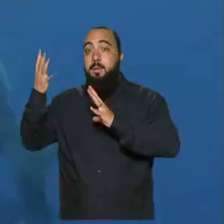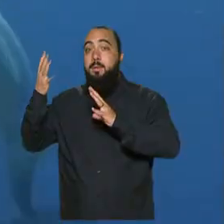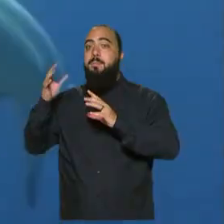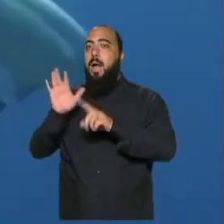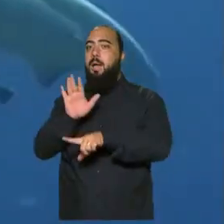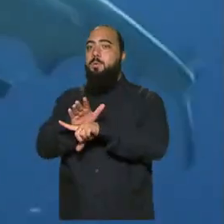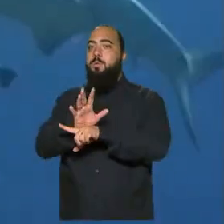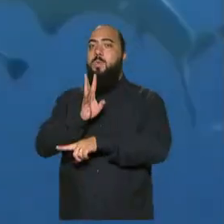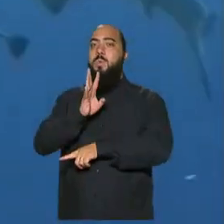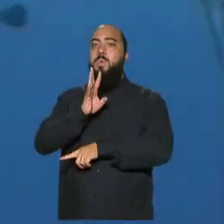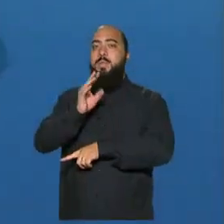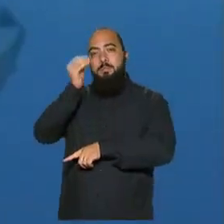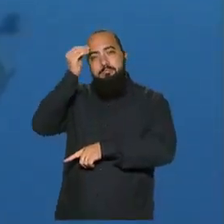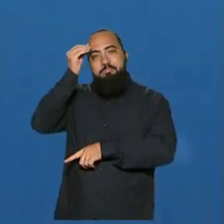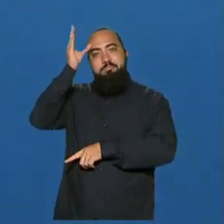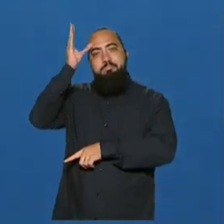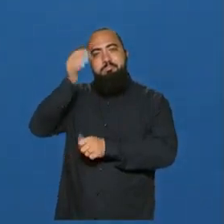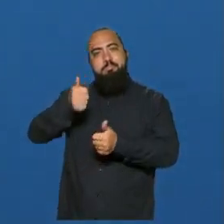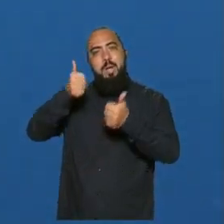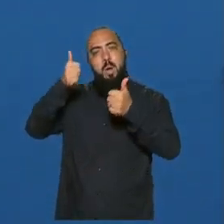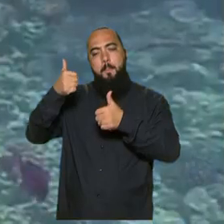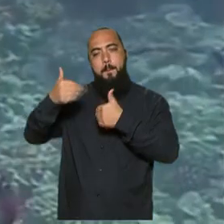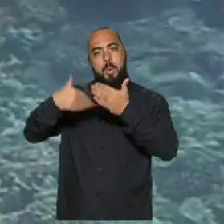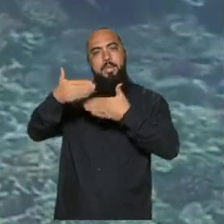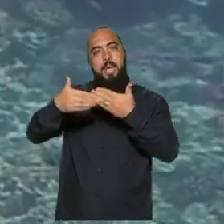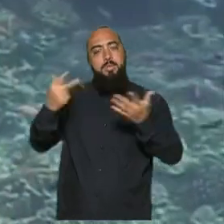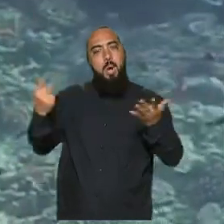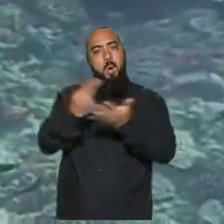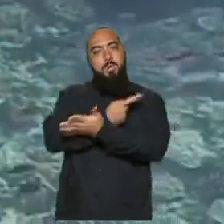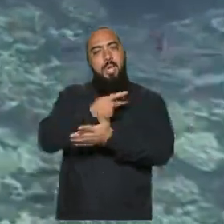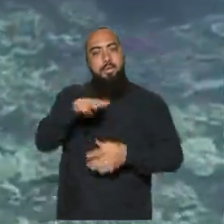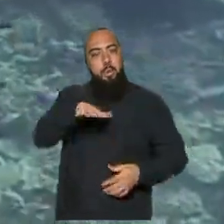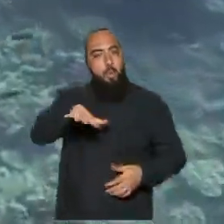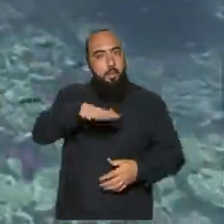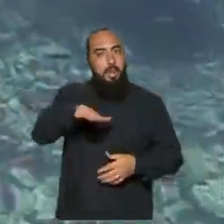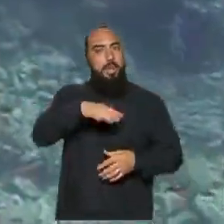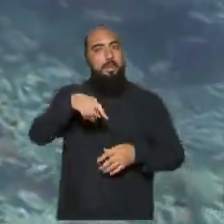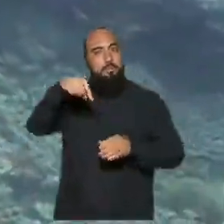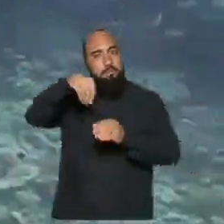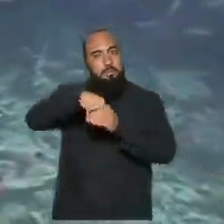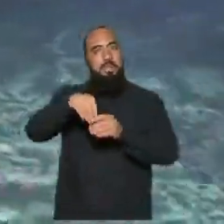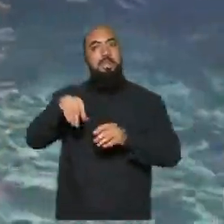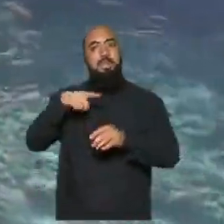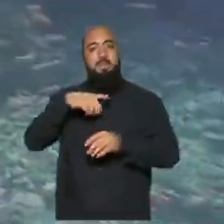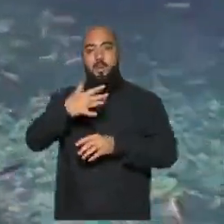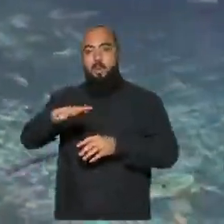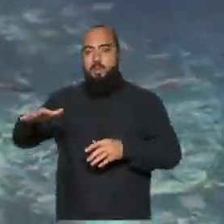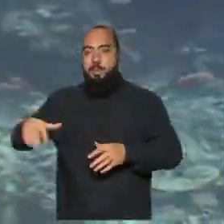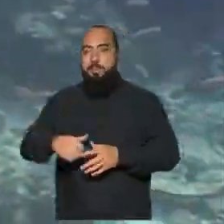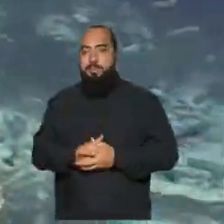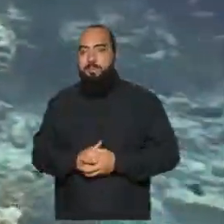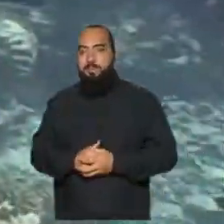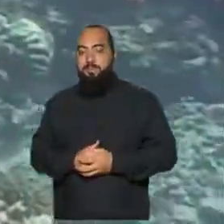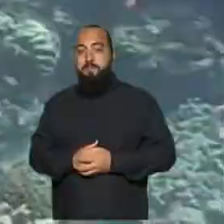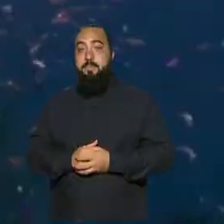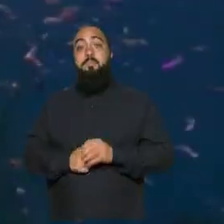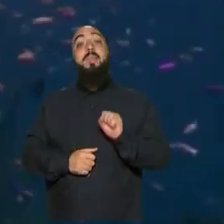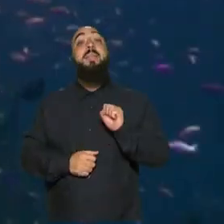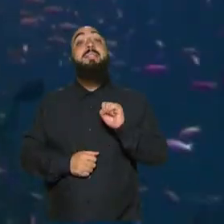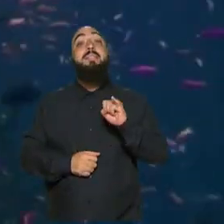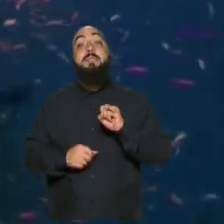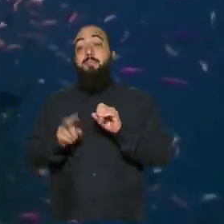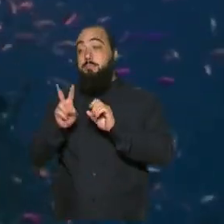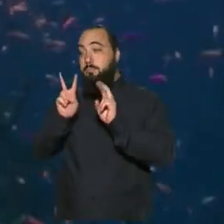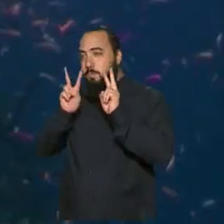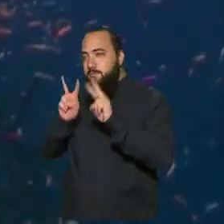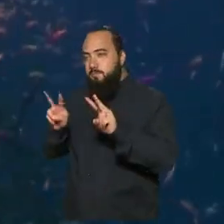conhecer e entender melhor os processos que acontecem nos ambientes marítimos. Se nós não analisarmos essa vida